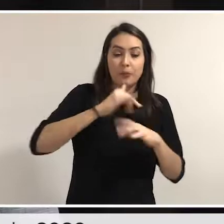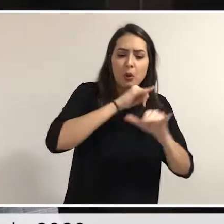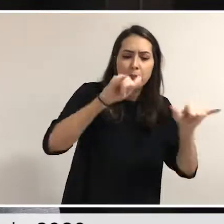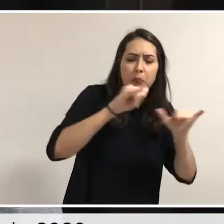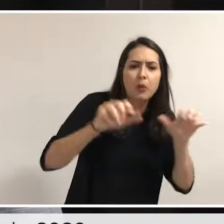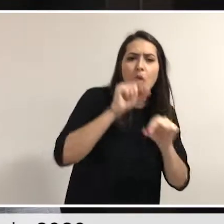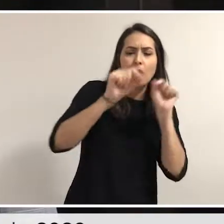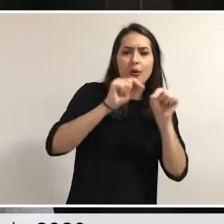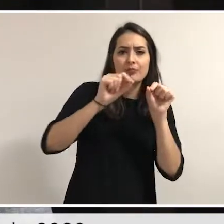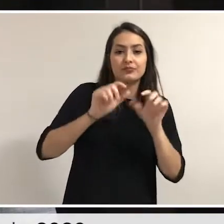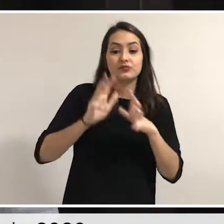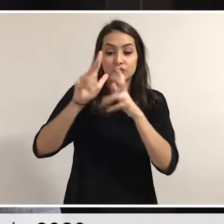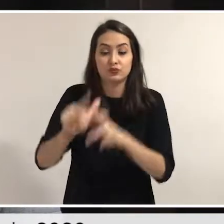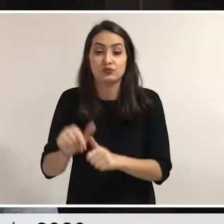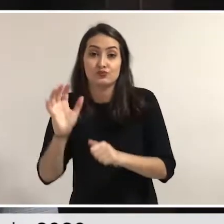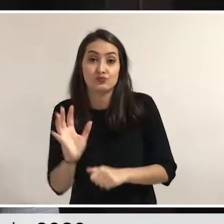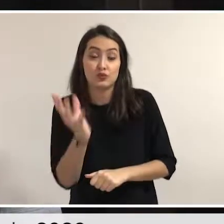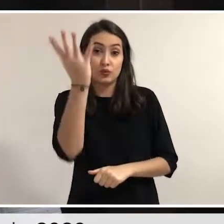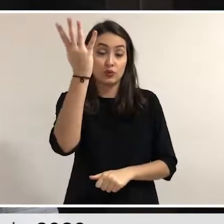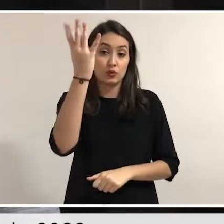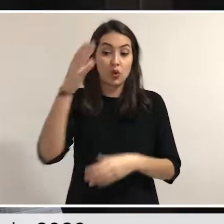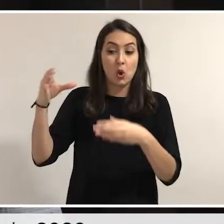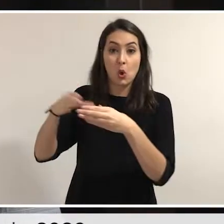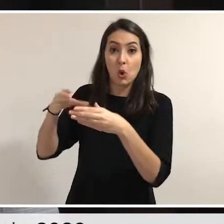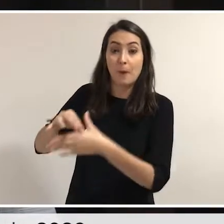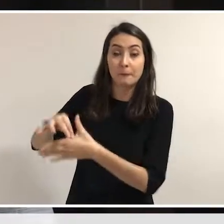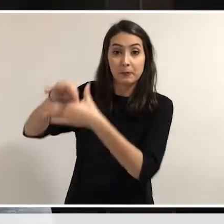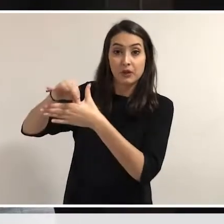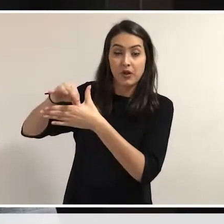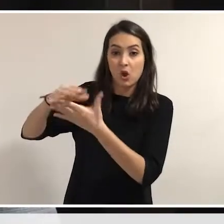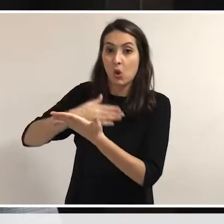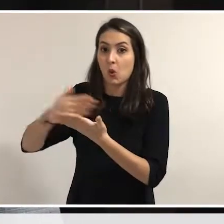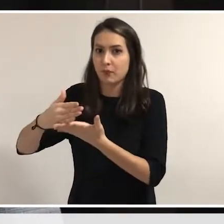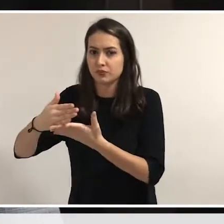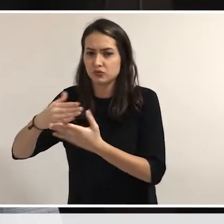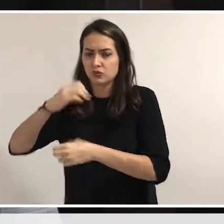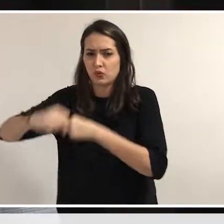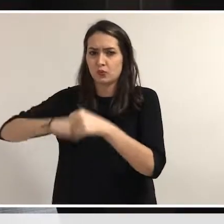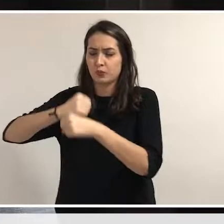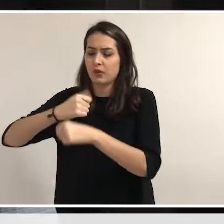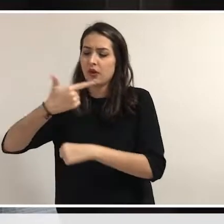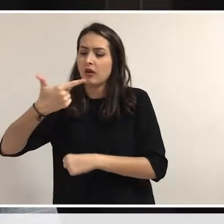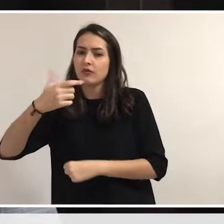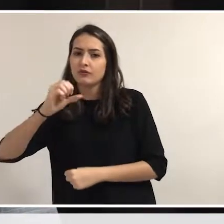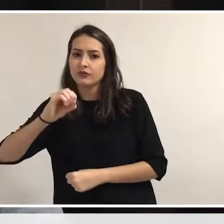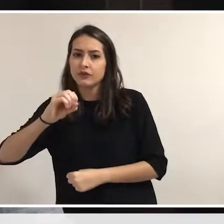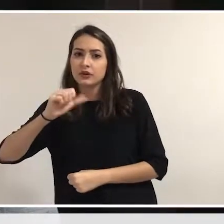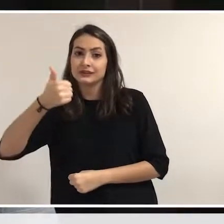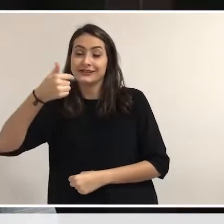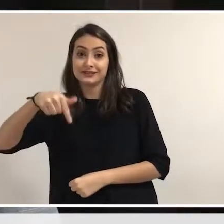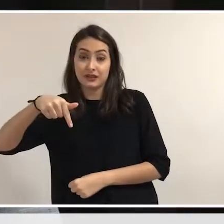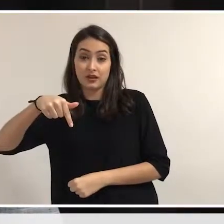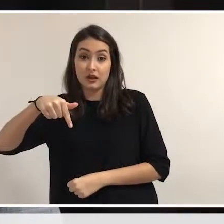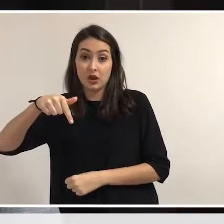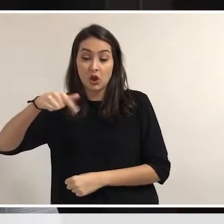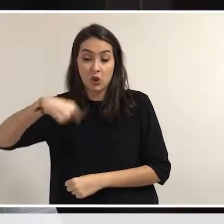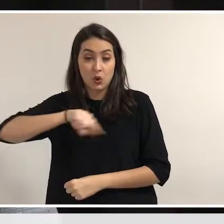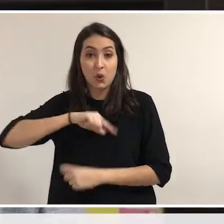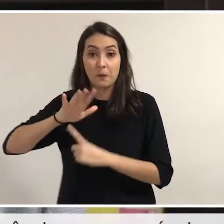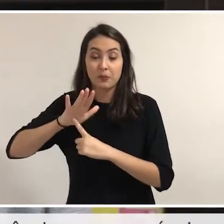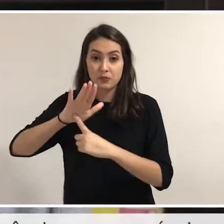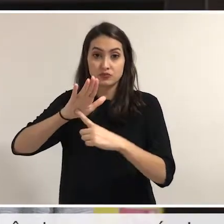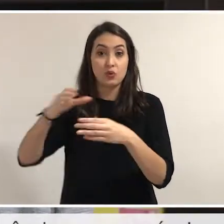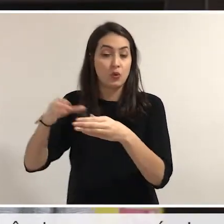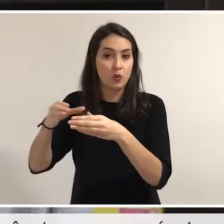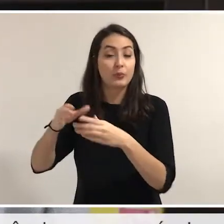realizações de nossa gestão, iniciada em janeiro de 2017, como forma de prestar contas à comunidade universitária e à sociedade.